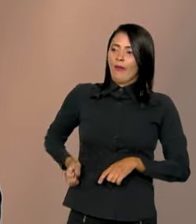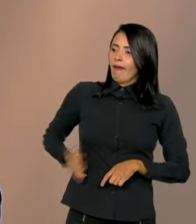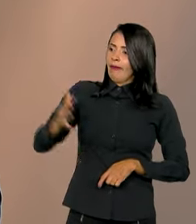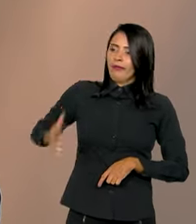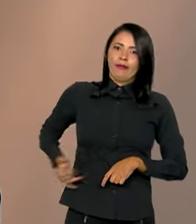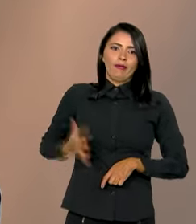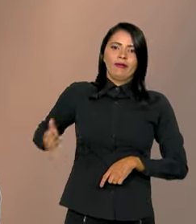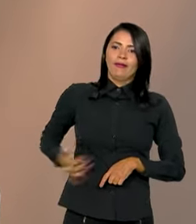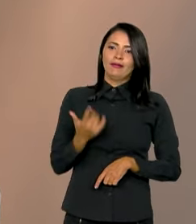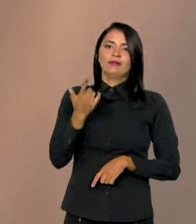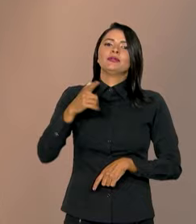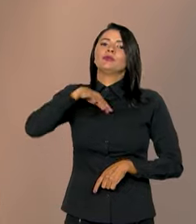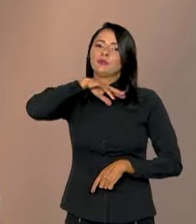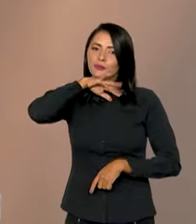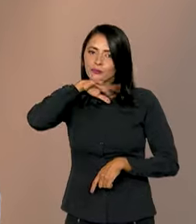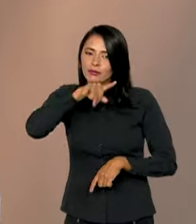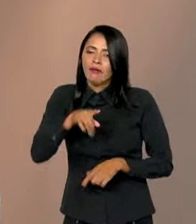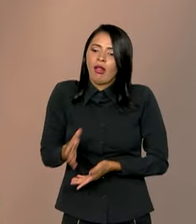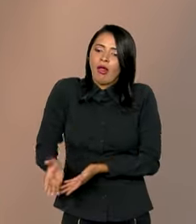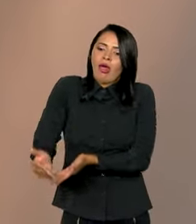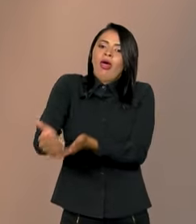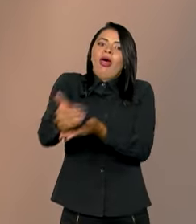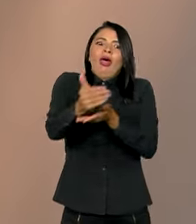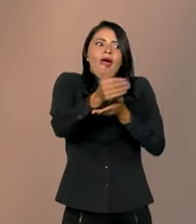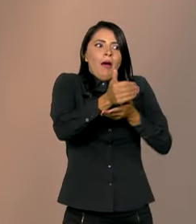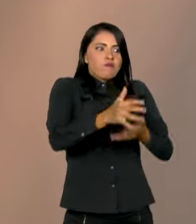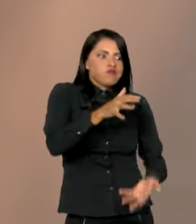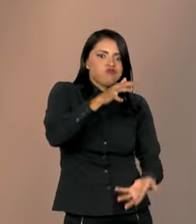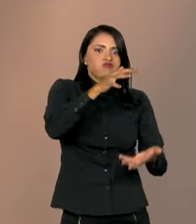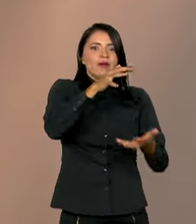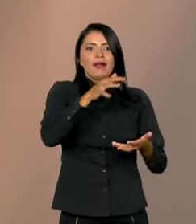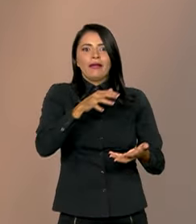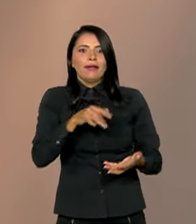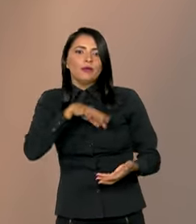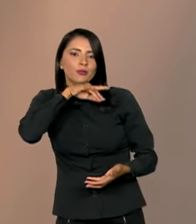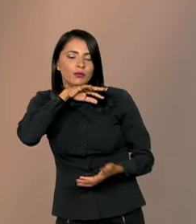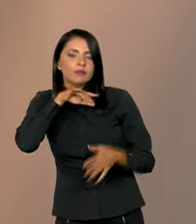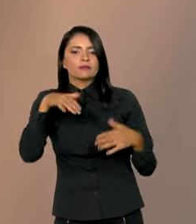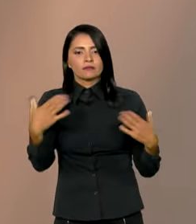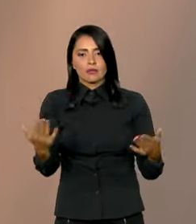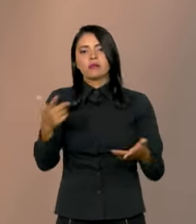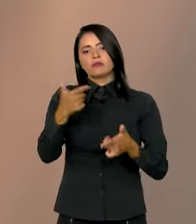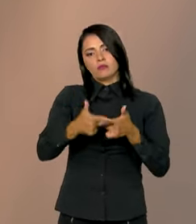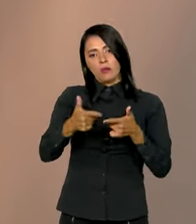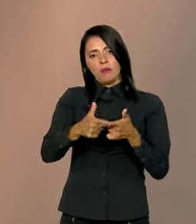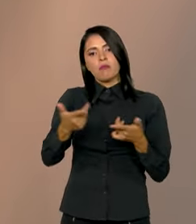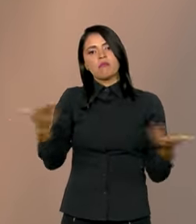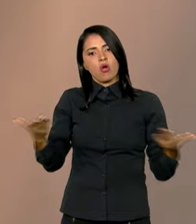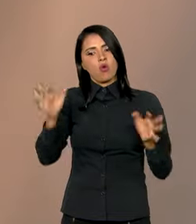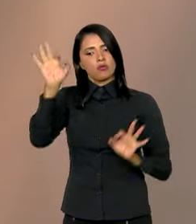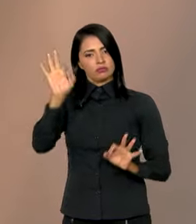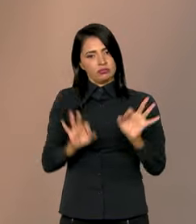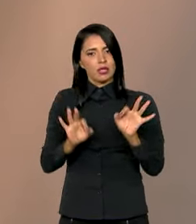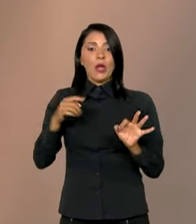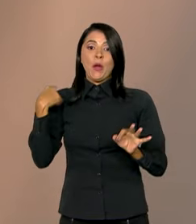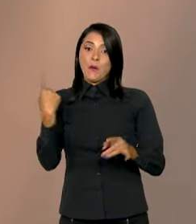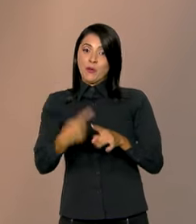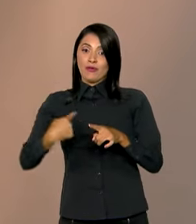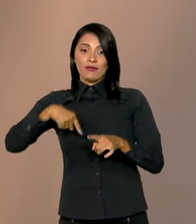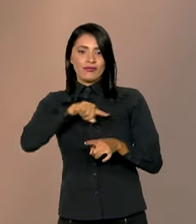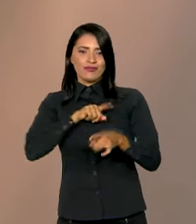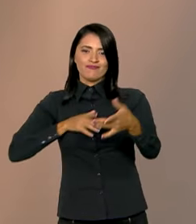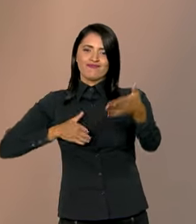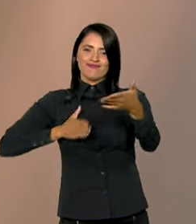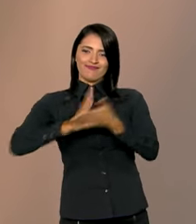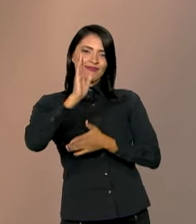mal. E de arrecadar muito e arrecadar mal. Esse problema está sendo parcialmente solucionado, que agora aprovamos a reforma tributária.